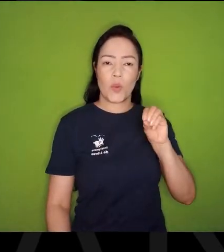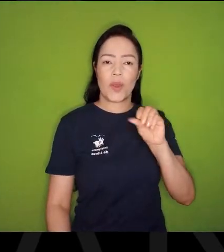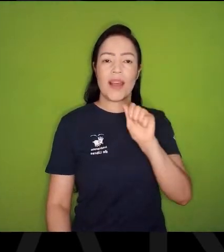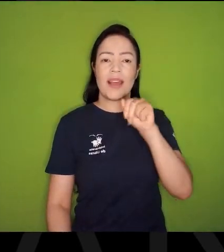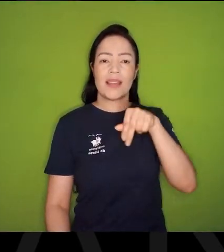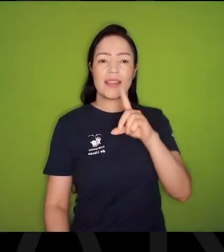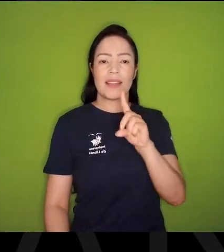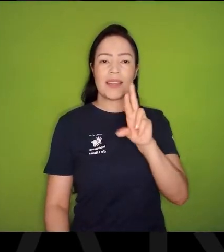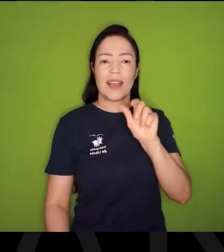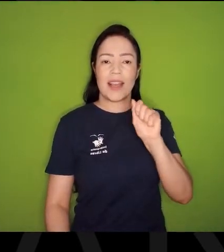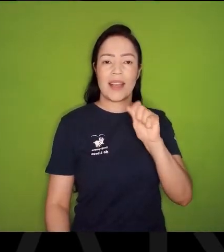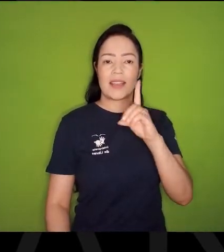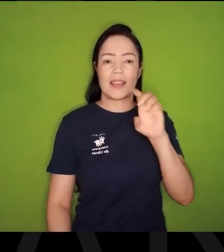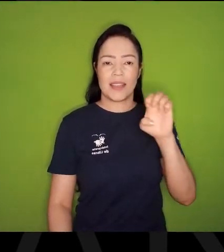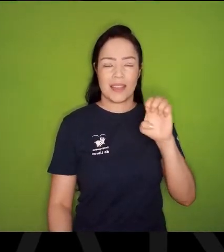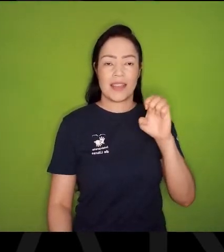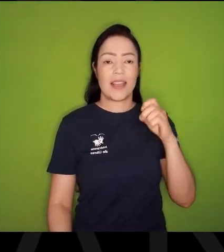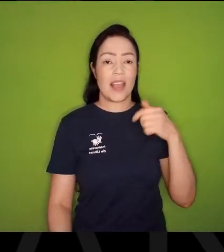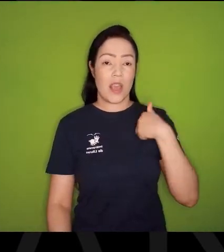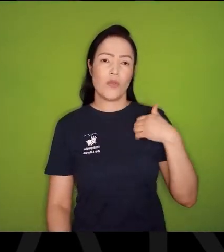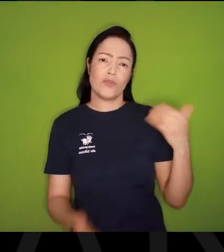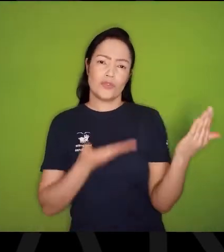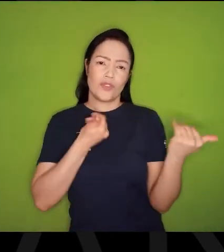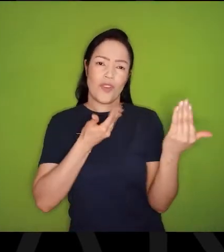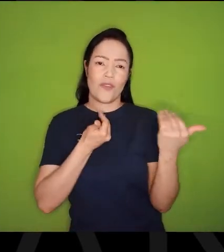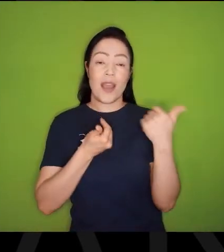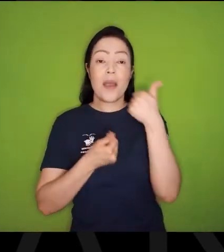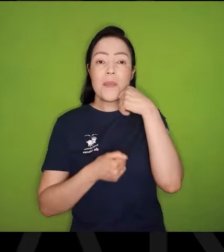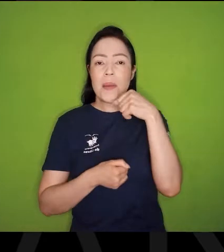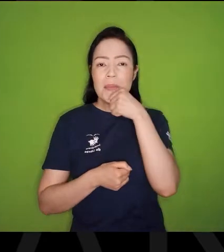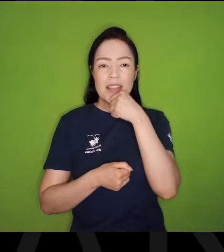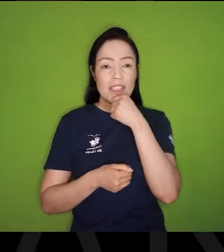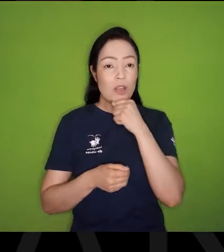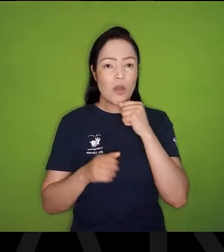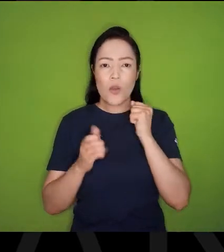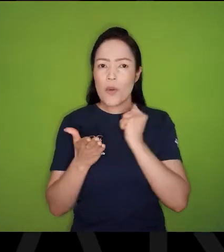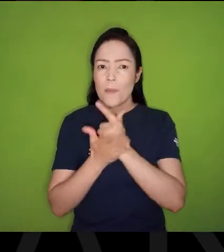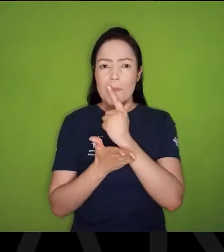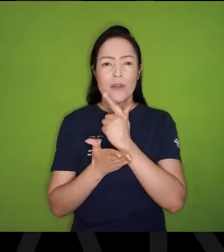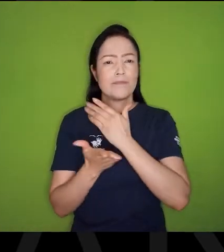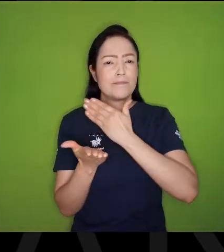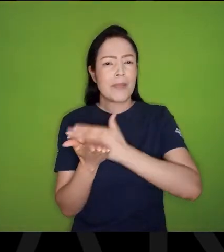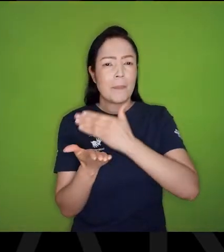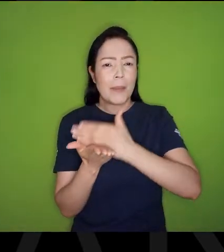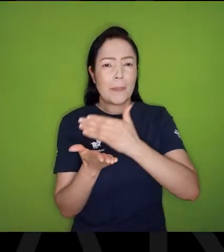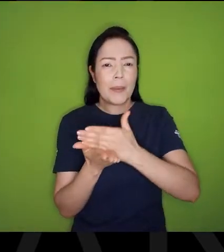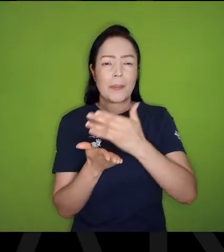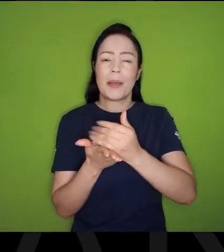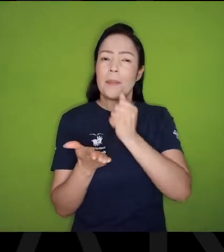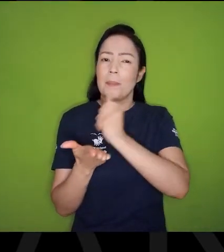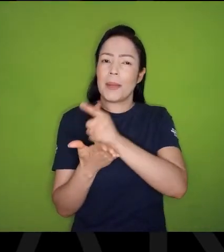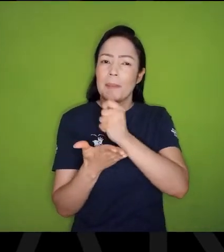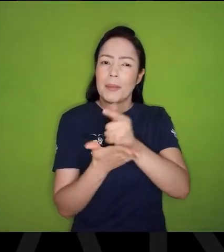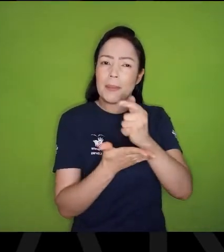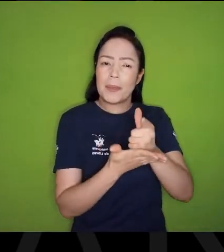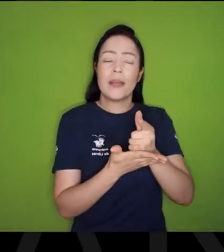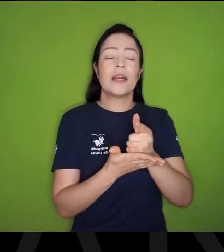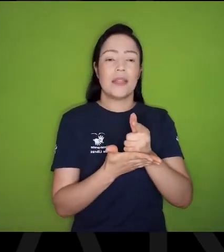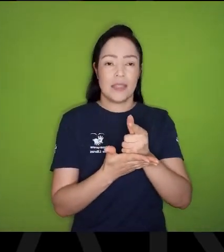Eu era um adolescente, A minha mãe comprou, Com o maior sacrifício, Em suaves e humilhantes prestações, Uma coleção,